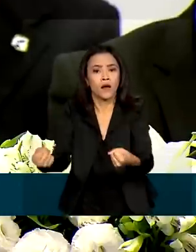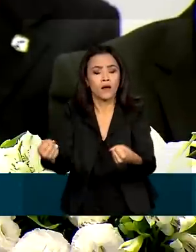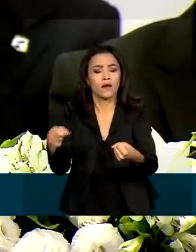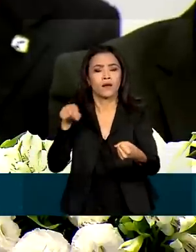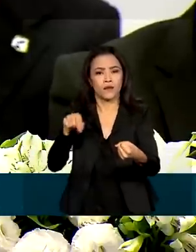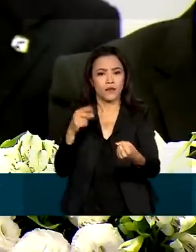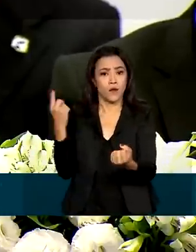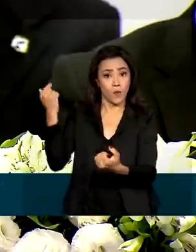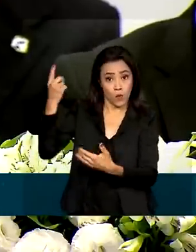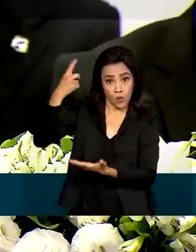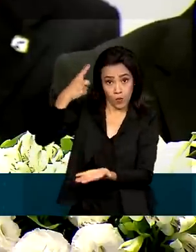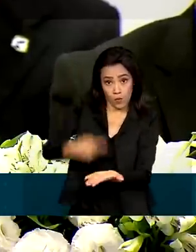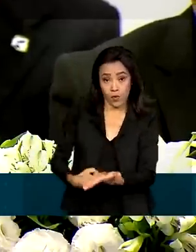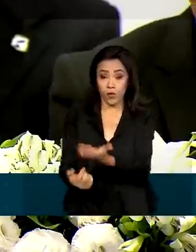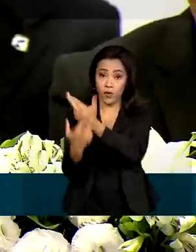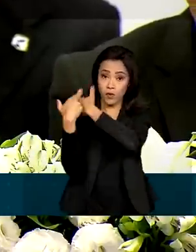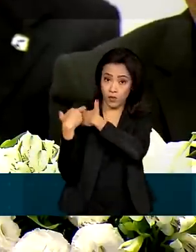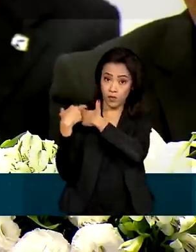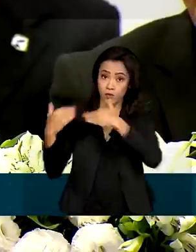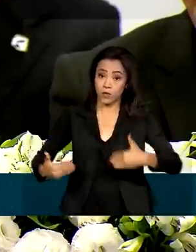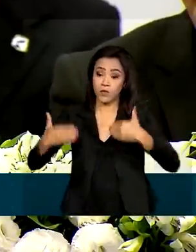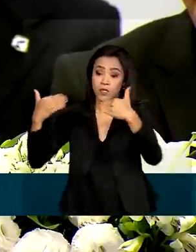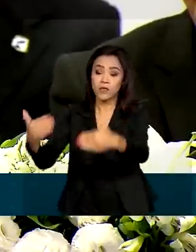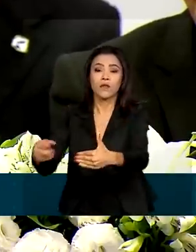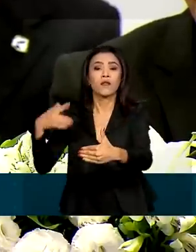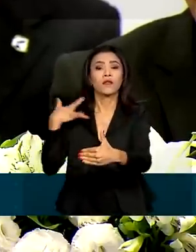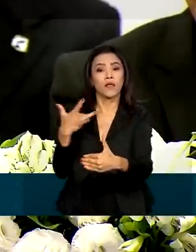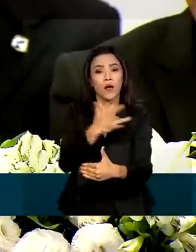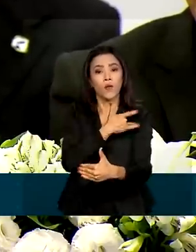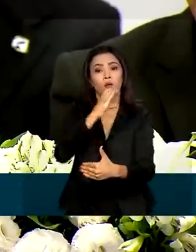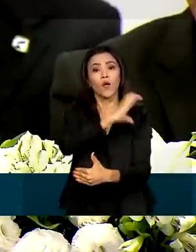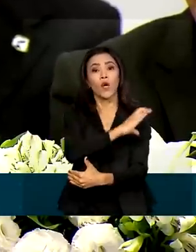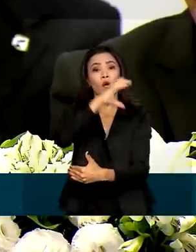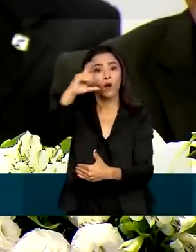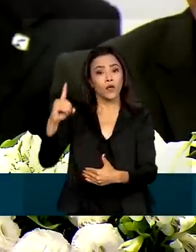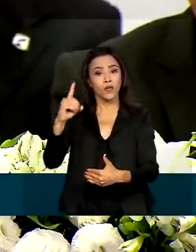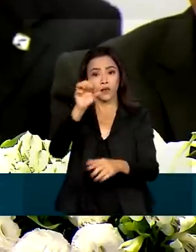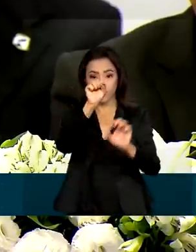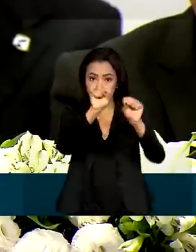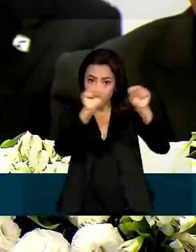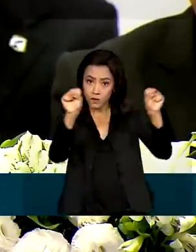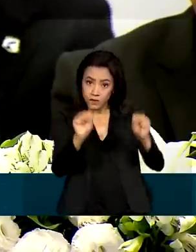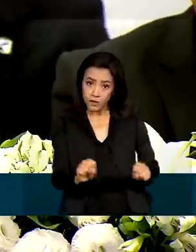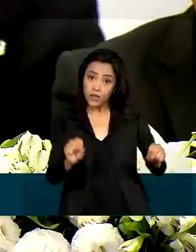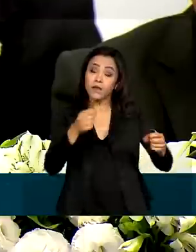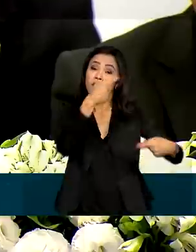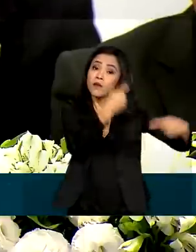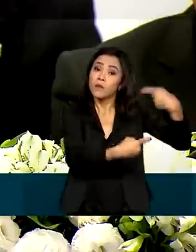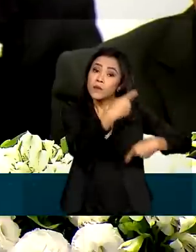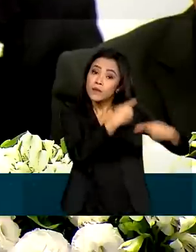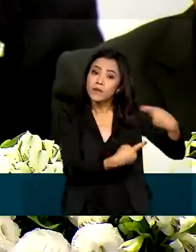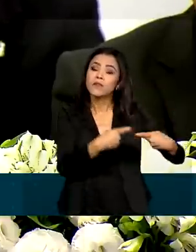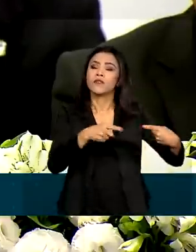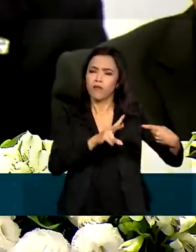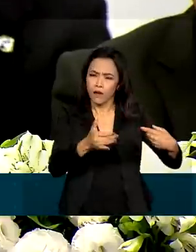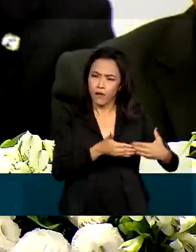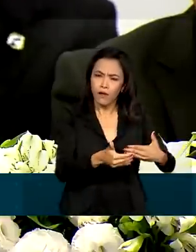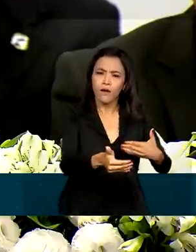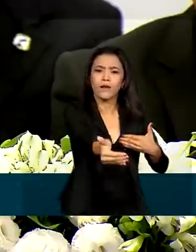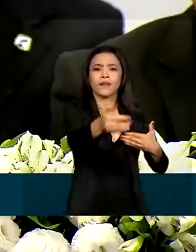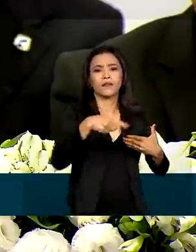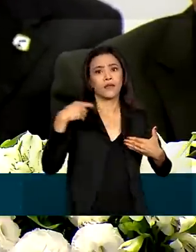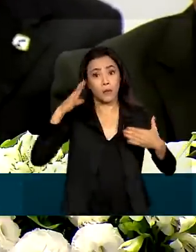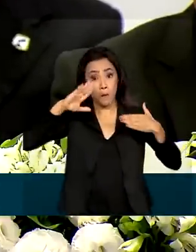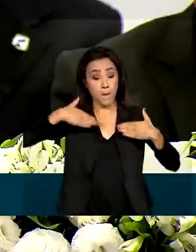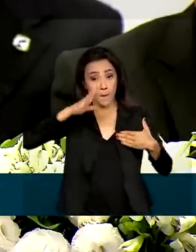Ministério da Saúde na coordenação do sistema e da política nacional da área será a grande